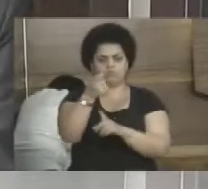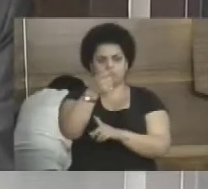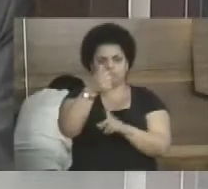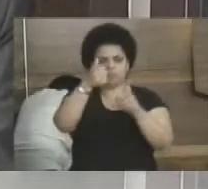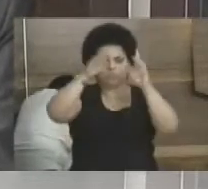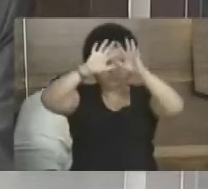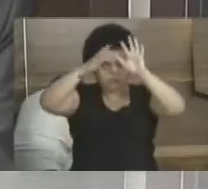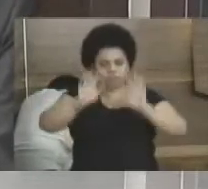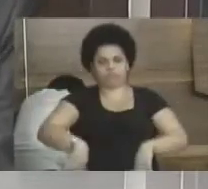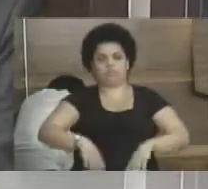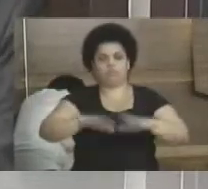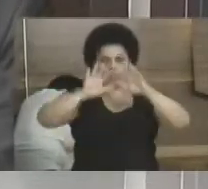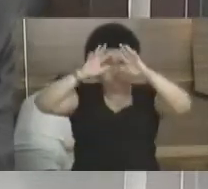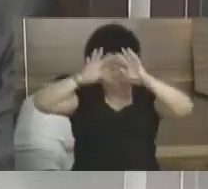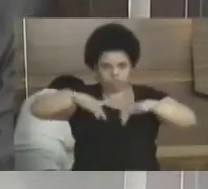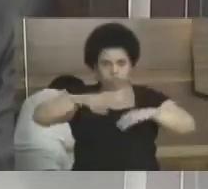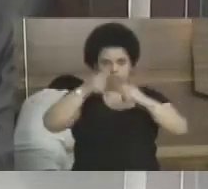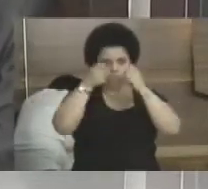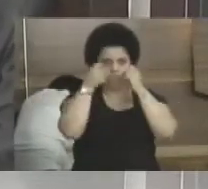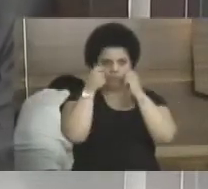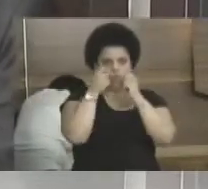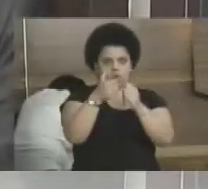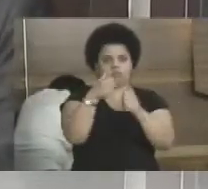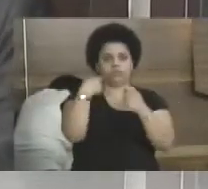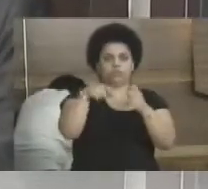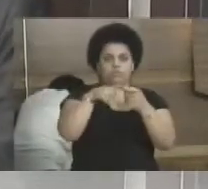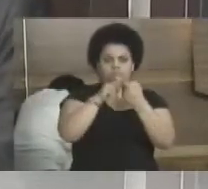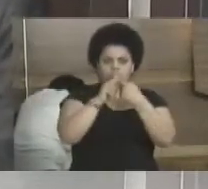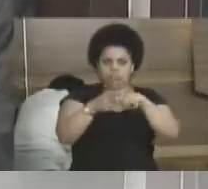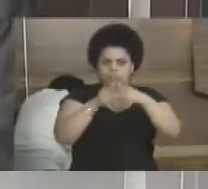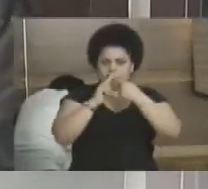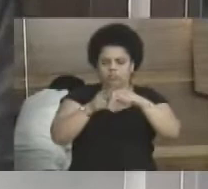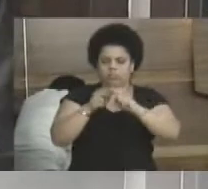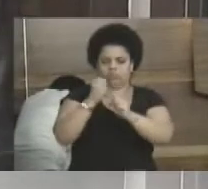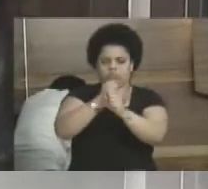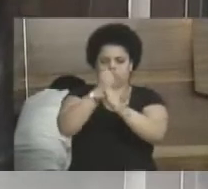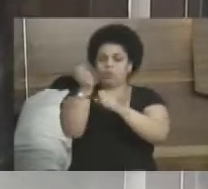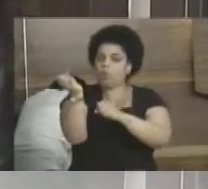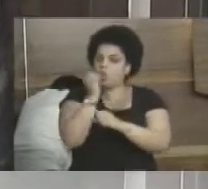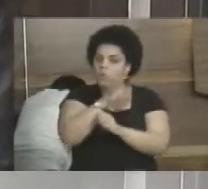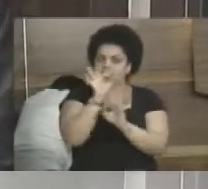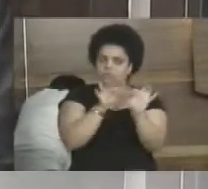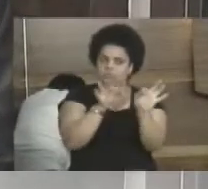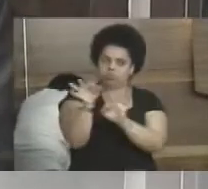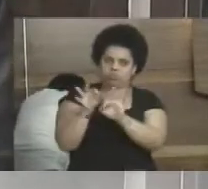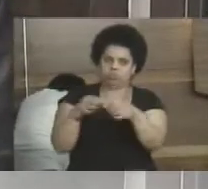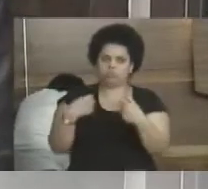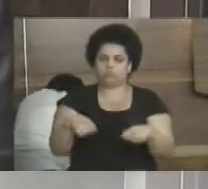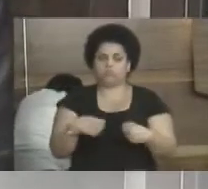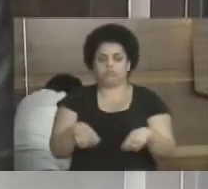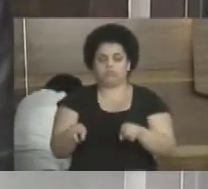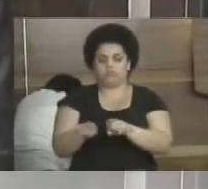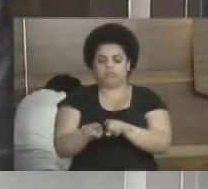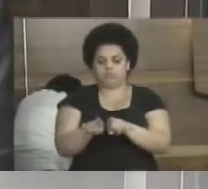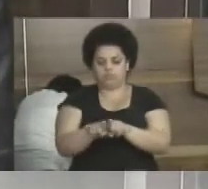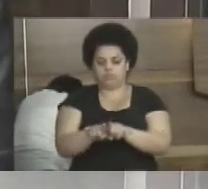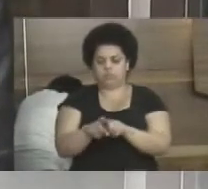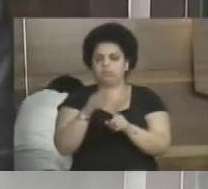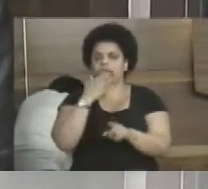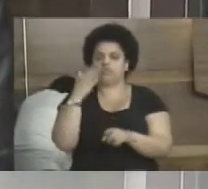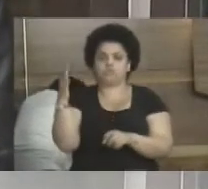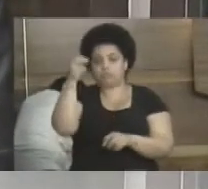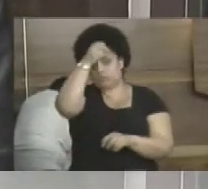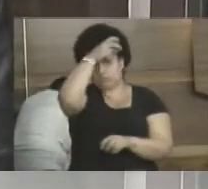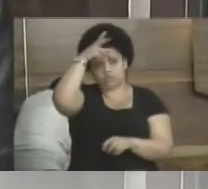quase caindo em cima da cabeça das pessoas. Então, é preciso fazer uma reforma lá. indicando ao prefeito municipal